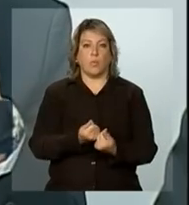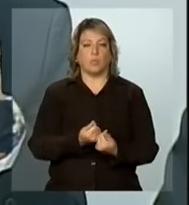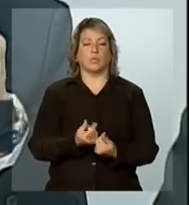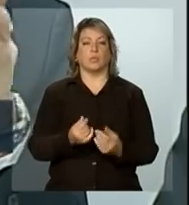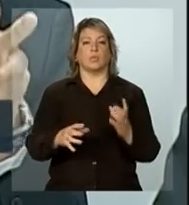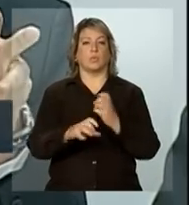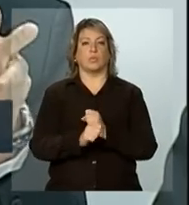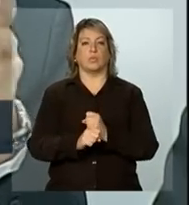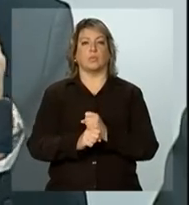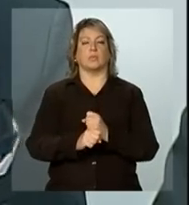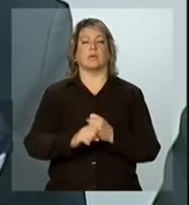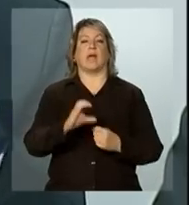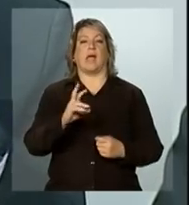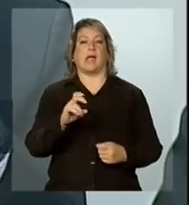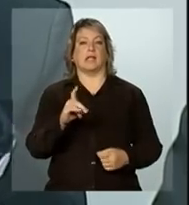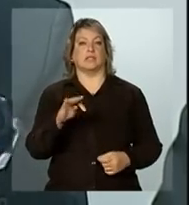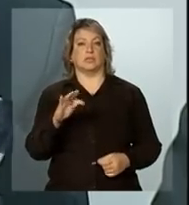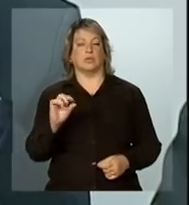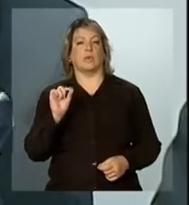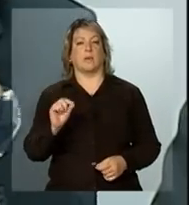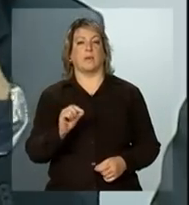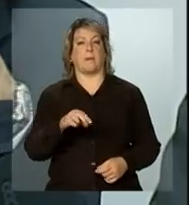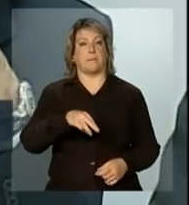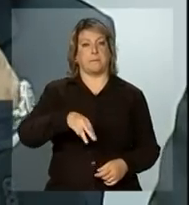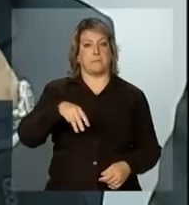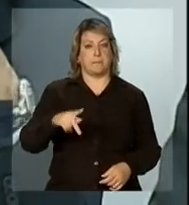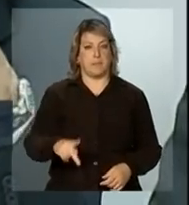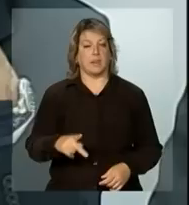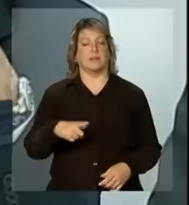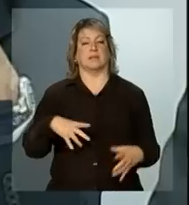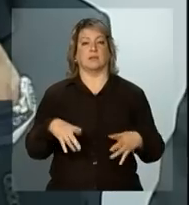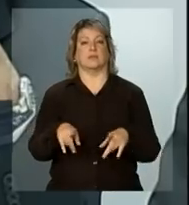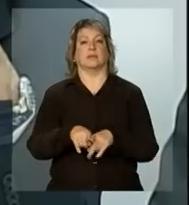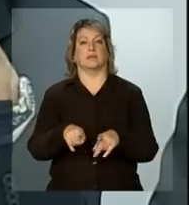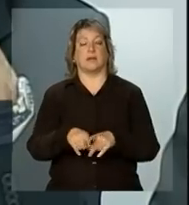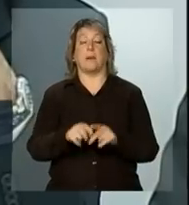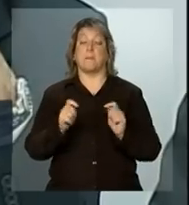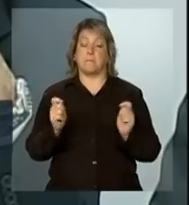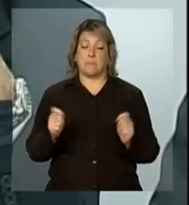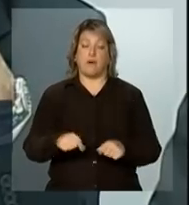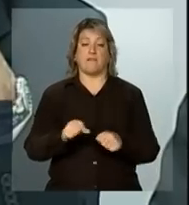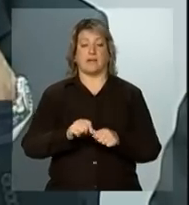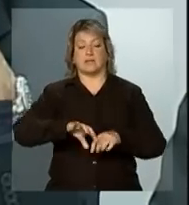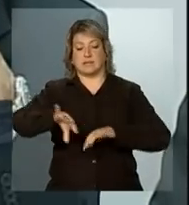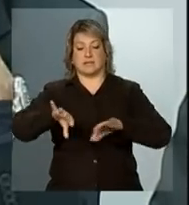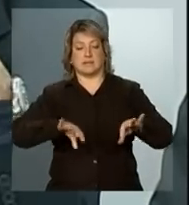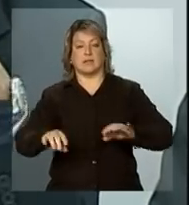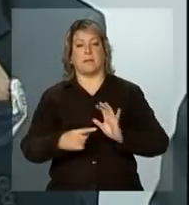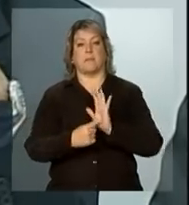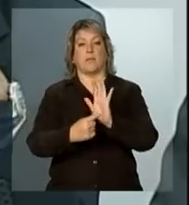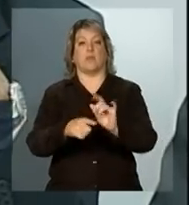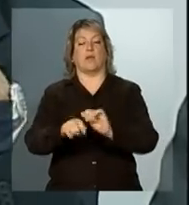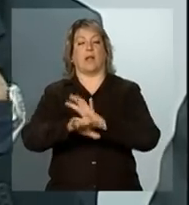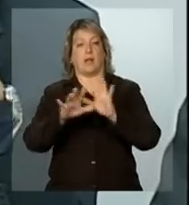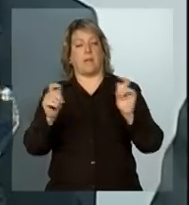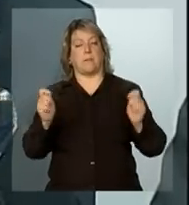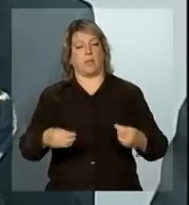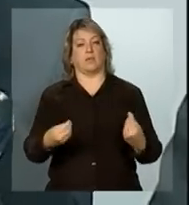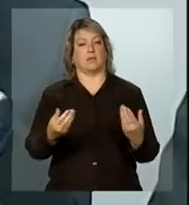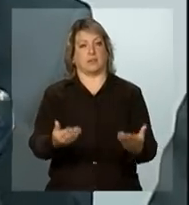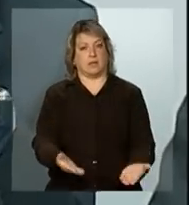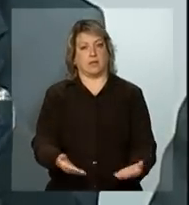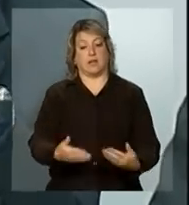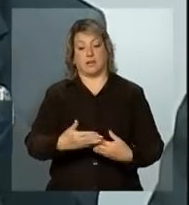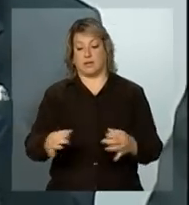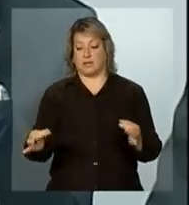provenientes de créditos de medida provisória. A gente pode fazer uma separação para te dar de forma muito clara, isso darei, tão